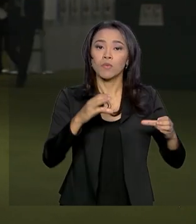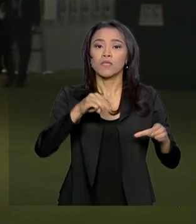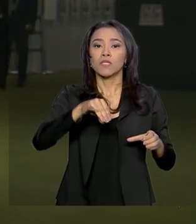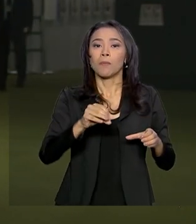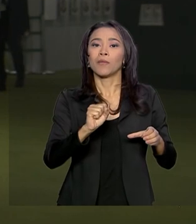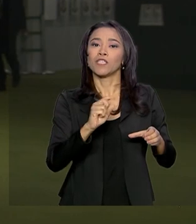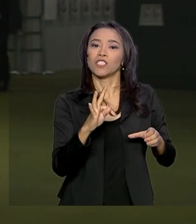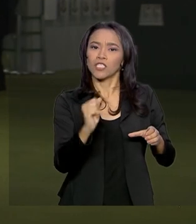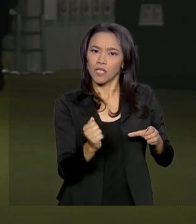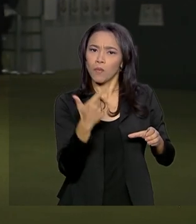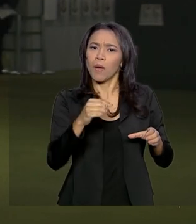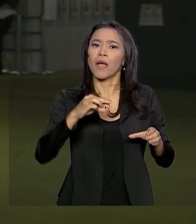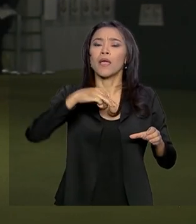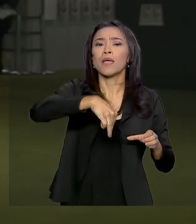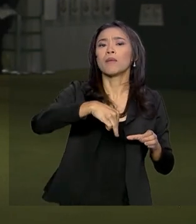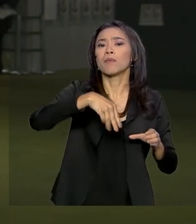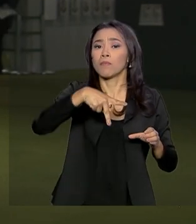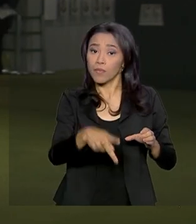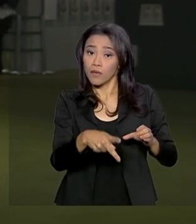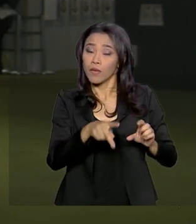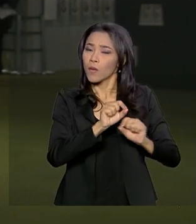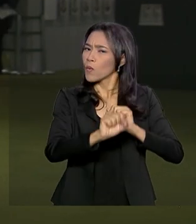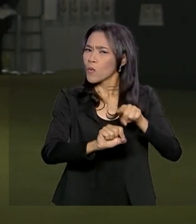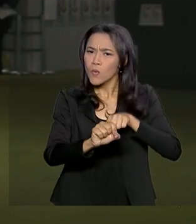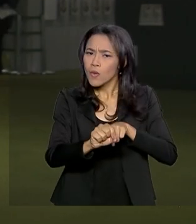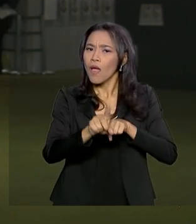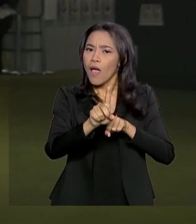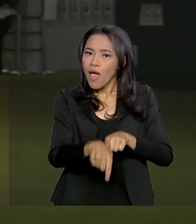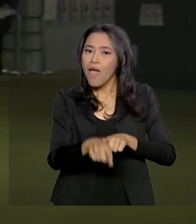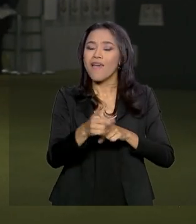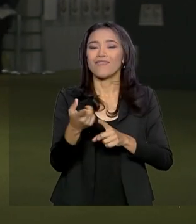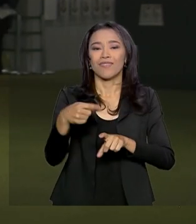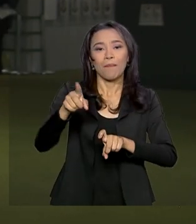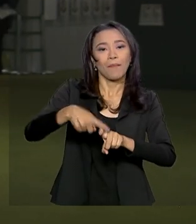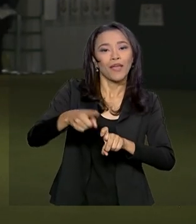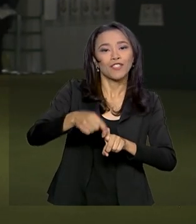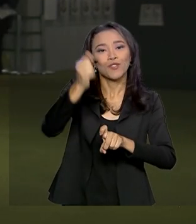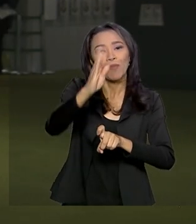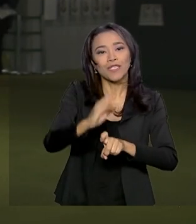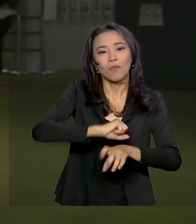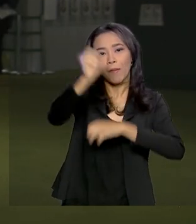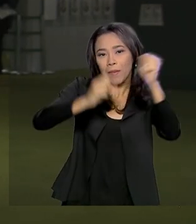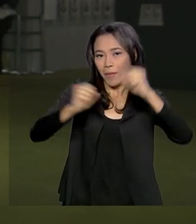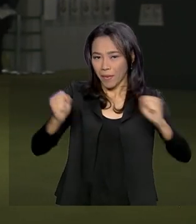890, a medida provisória que instituiu o programa Médicos pelo Brasil. Voltamos ao estúdio.